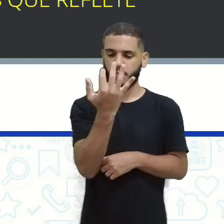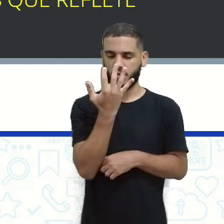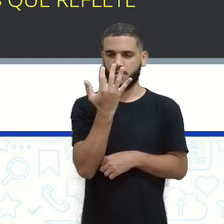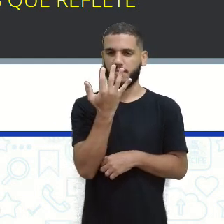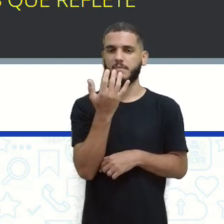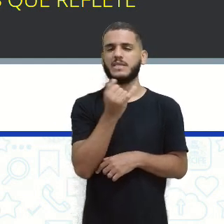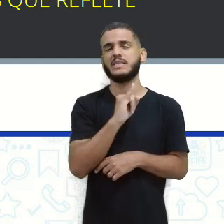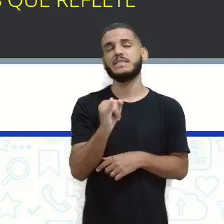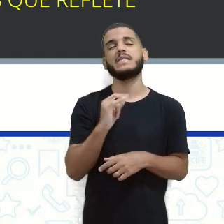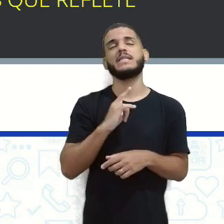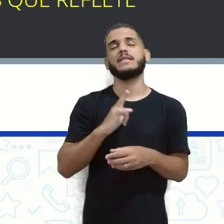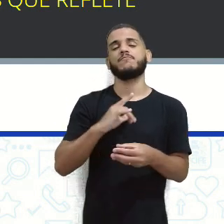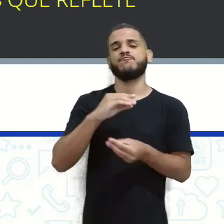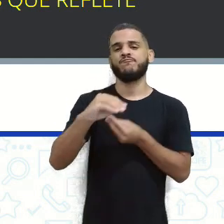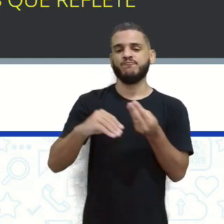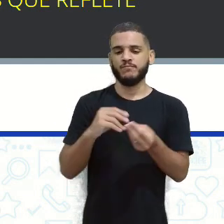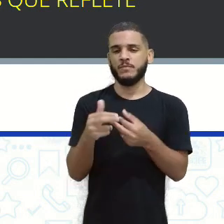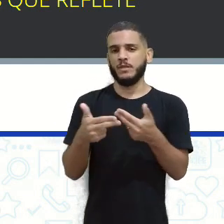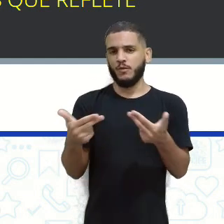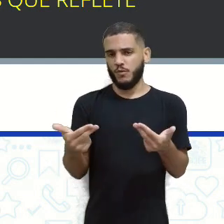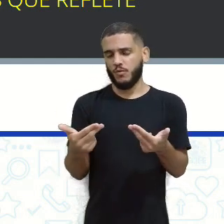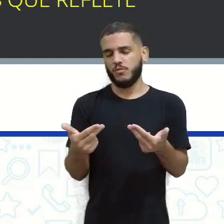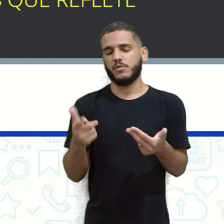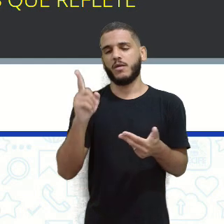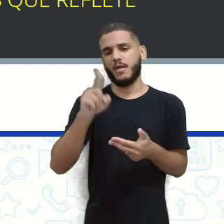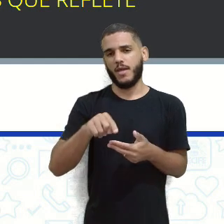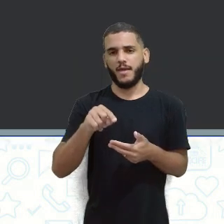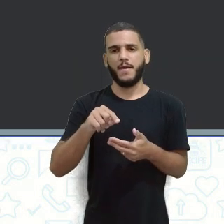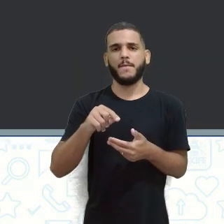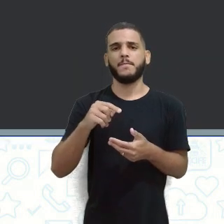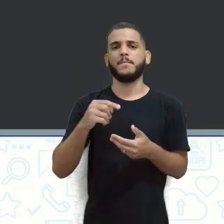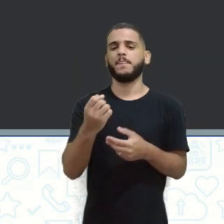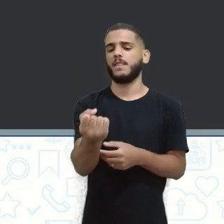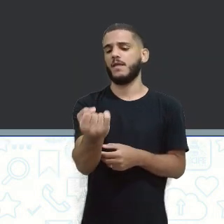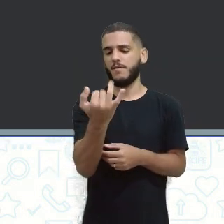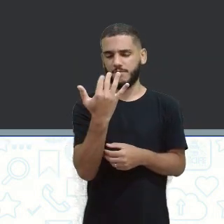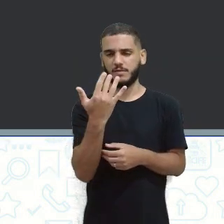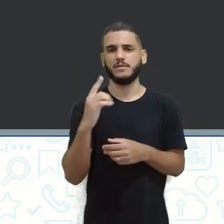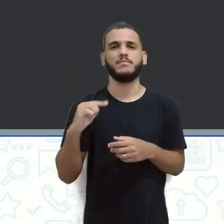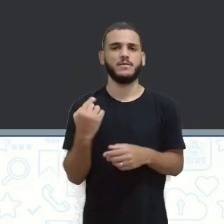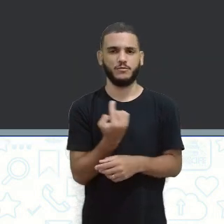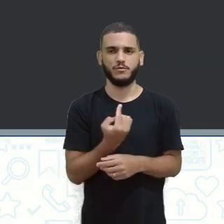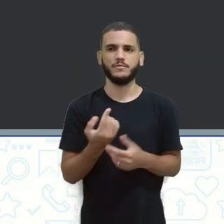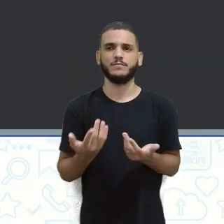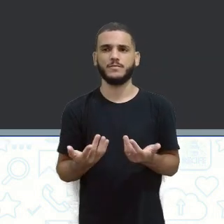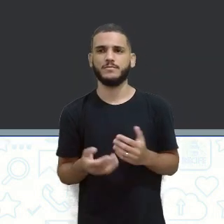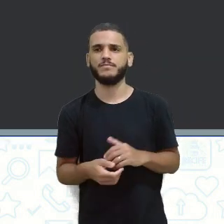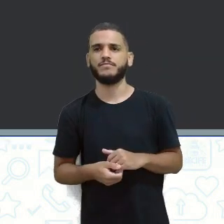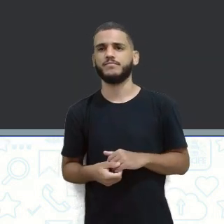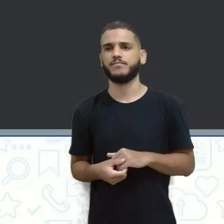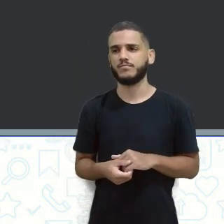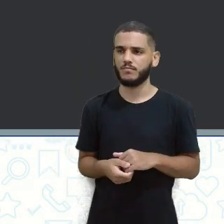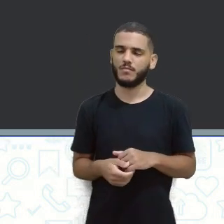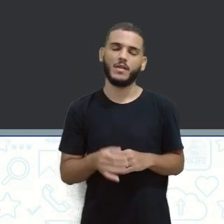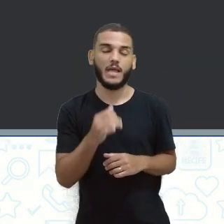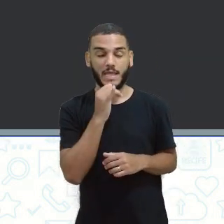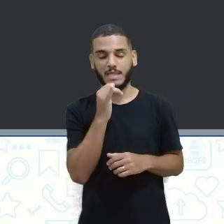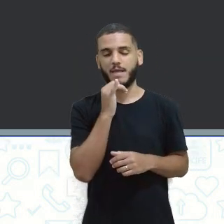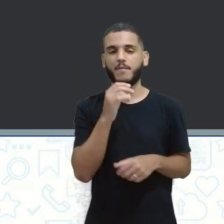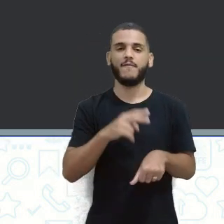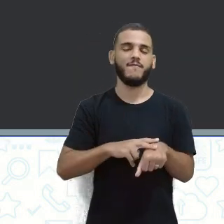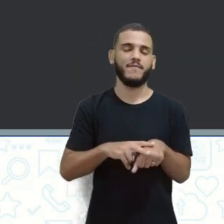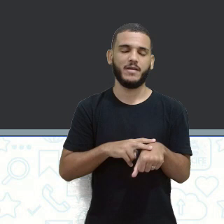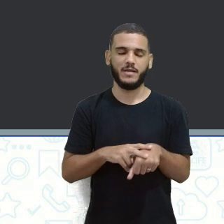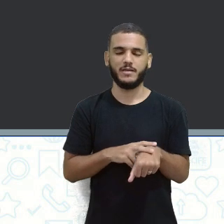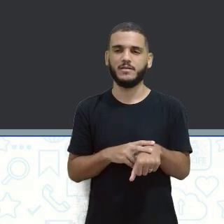cor resultante daquela misturinha é a que vai refletir, tá certo? Então, é essa a questão. Olha aí, verde, né? Temos mais um